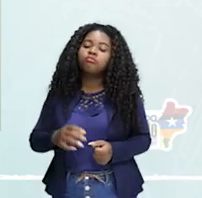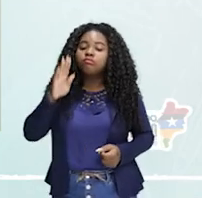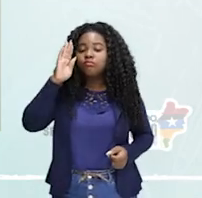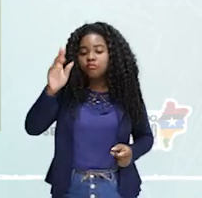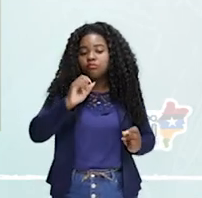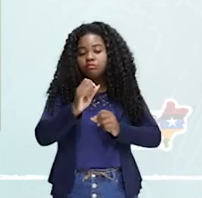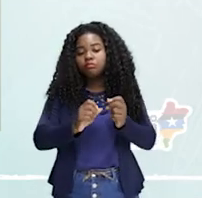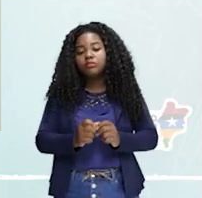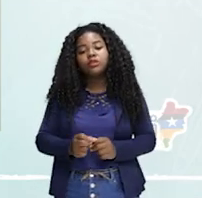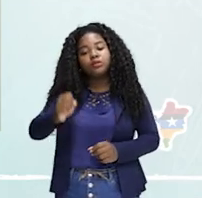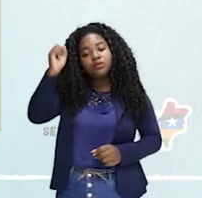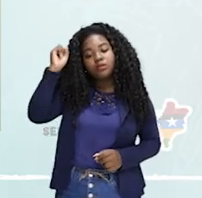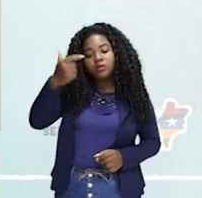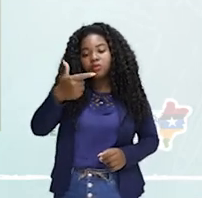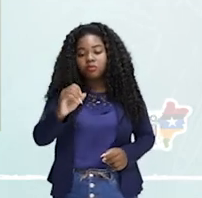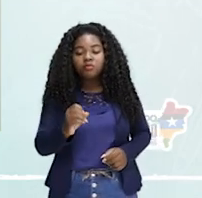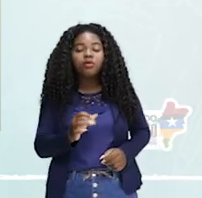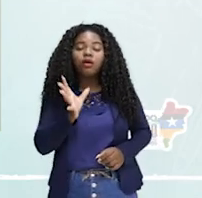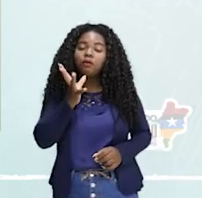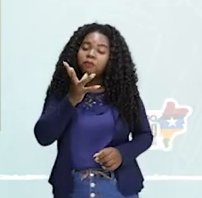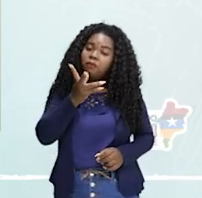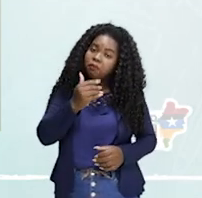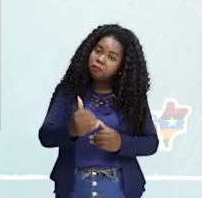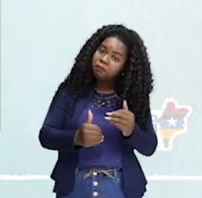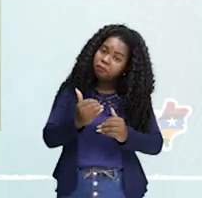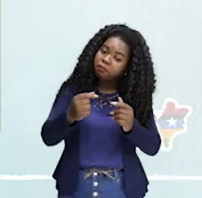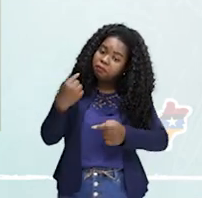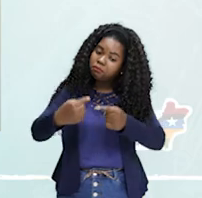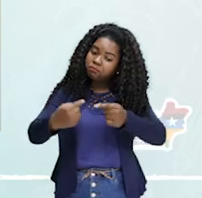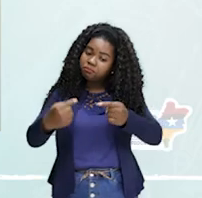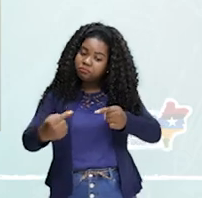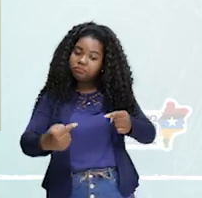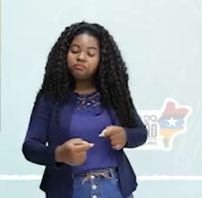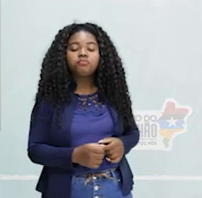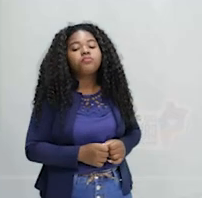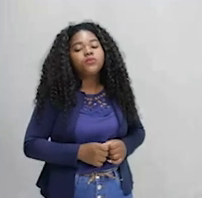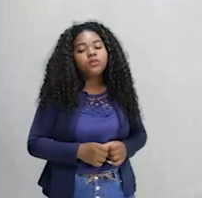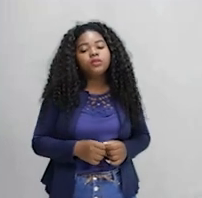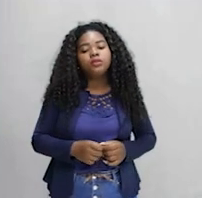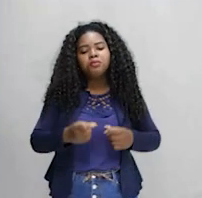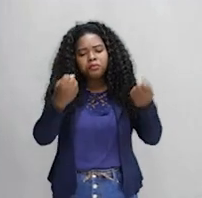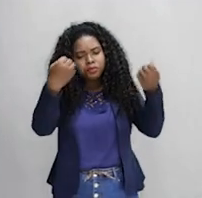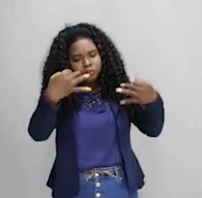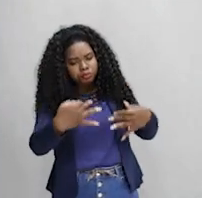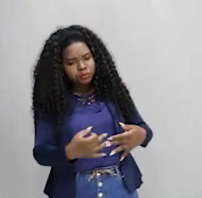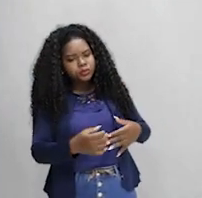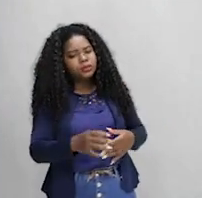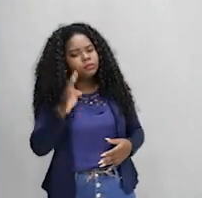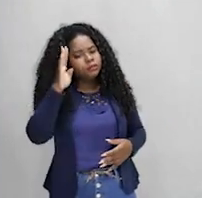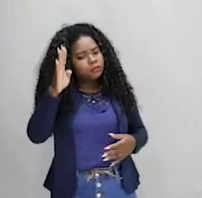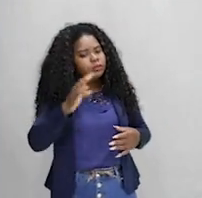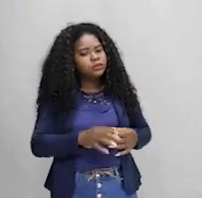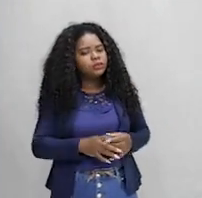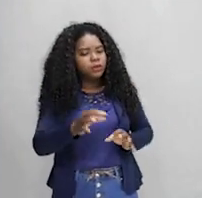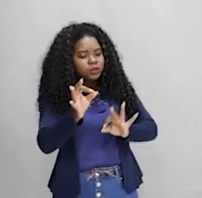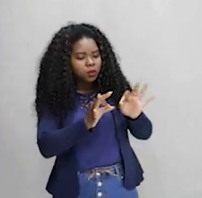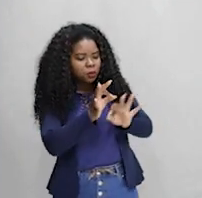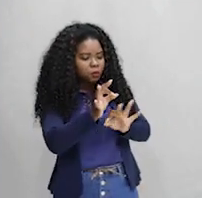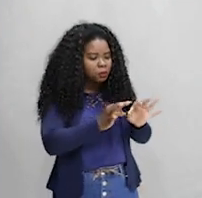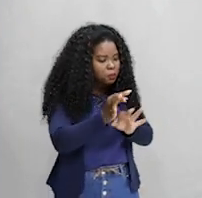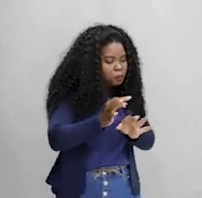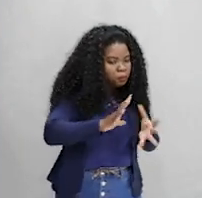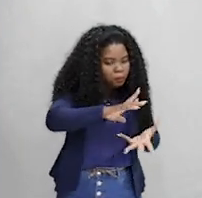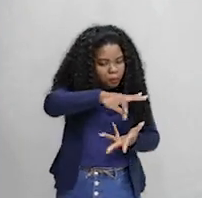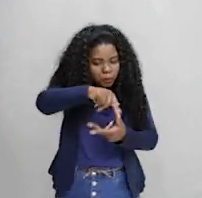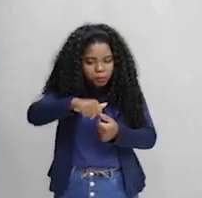já no século XX. Vão demorar bastante para serem discutidas, mas vão. E quando a gente fala das principais conferências ambientais, a gente vai